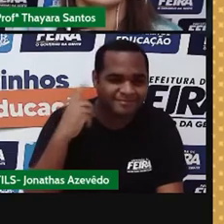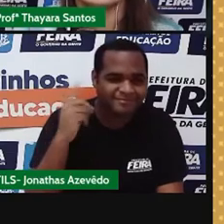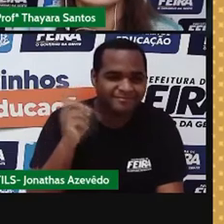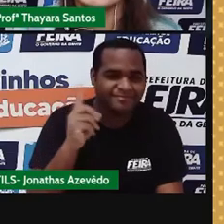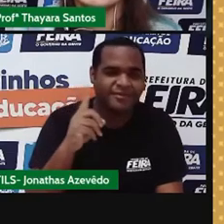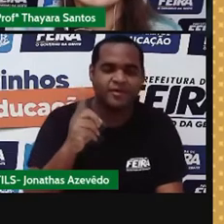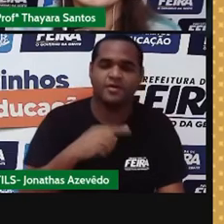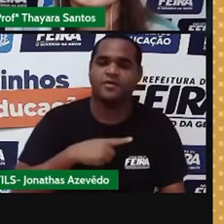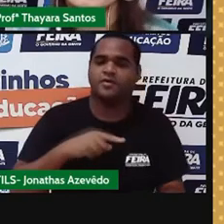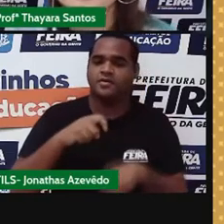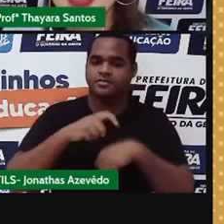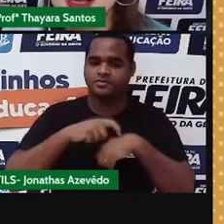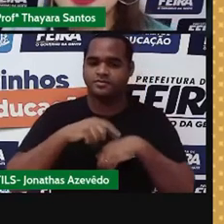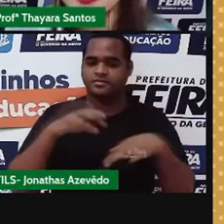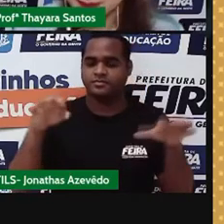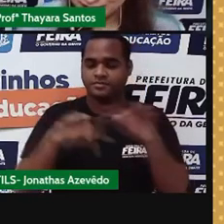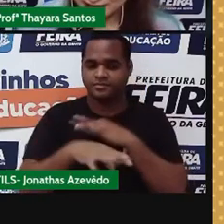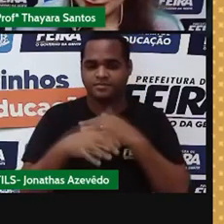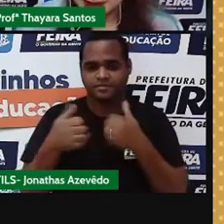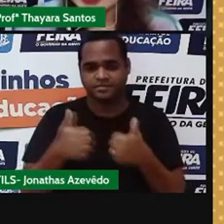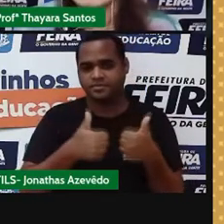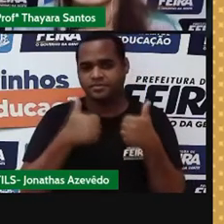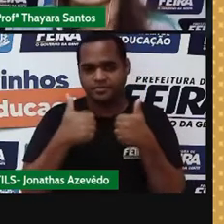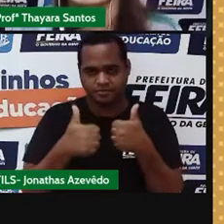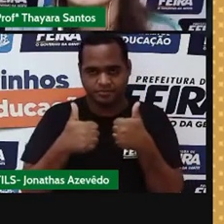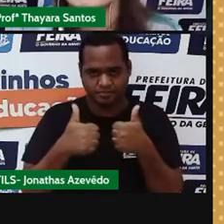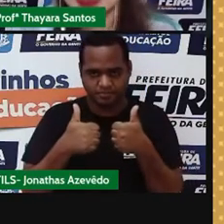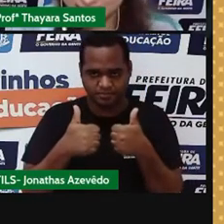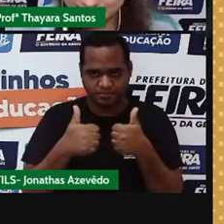Acabou o tempo. Vamos lá? Vamos